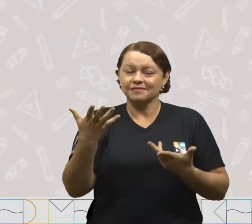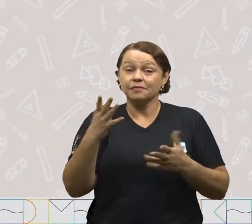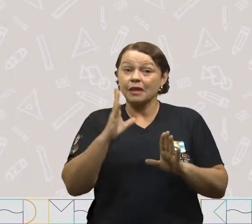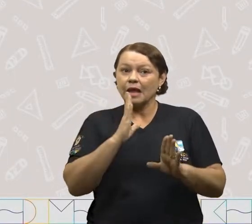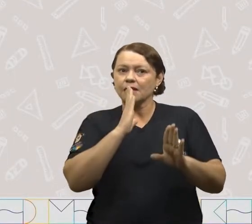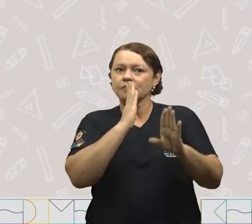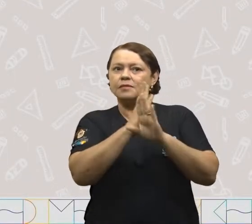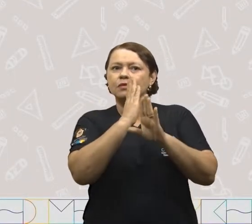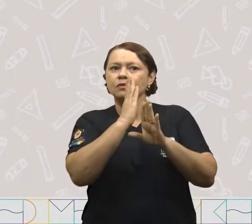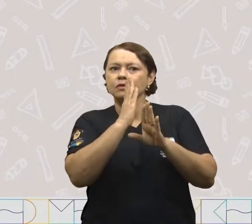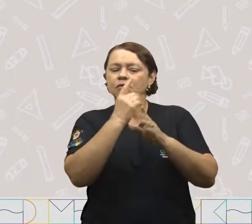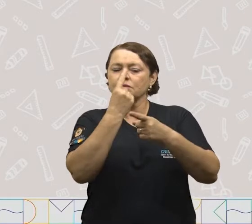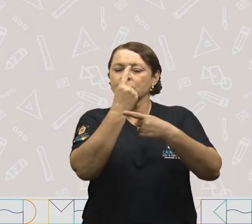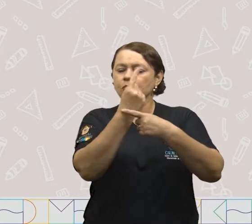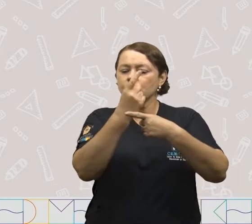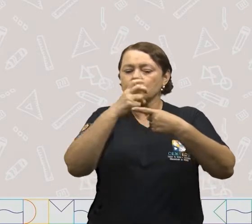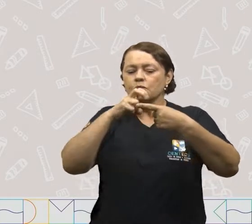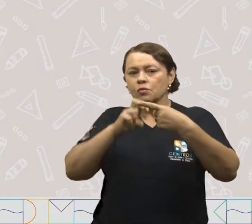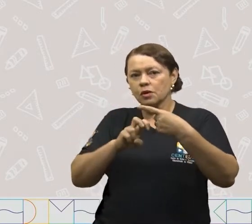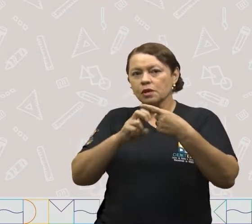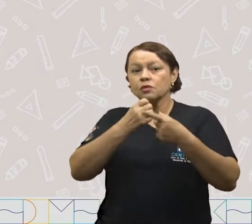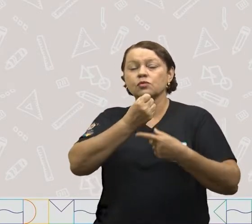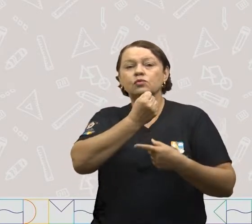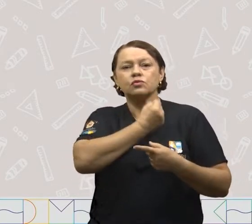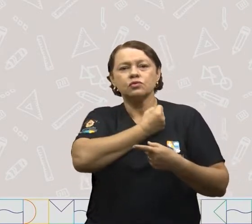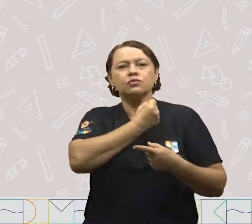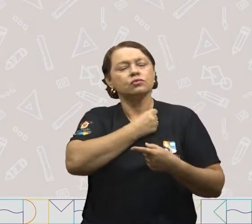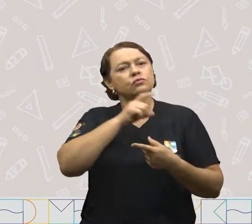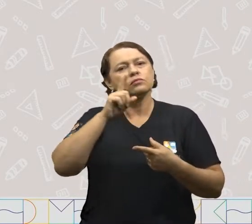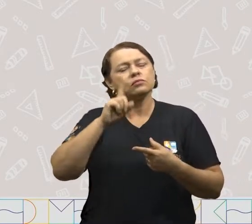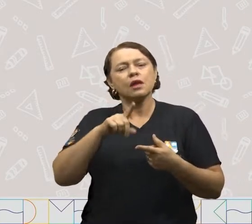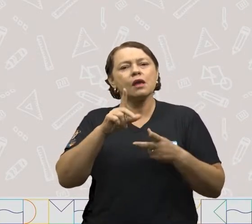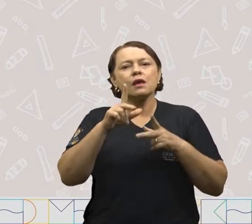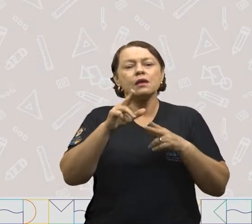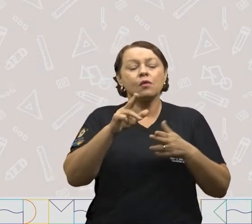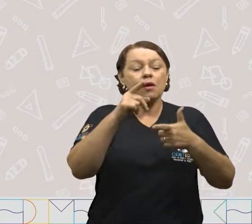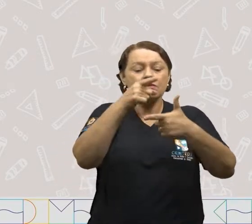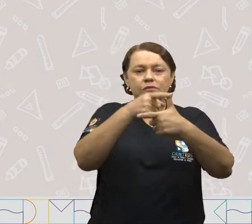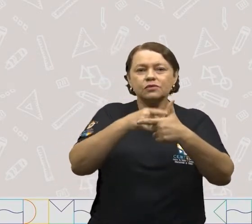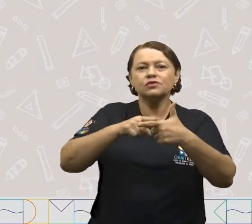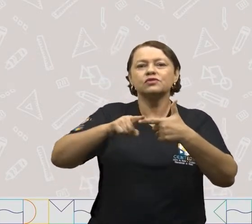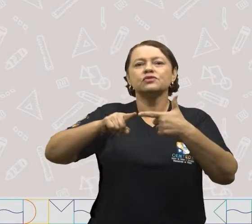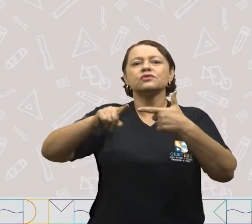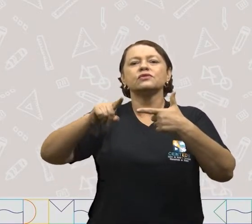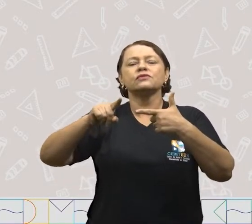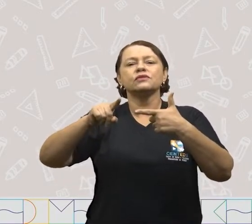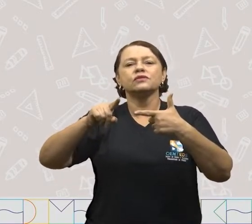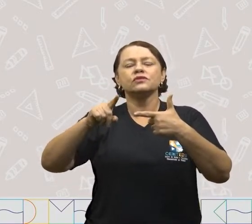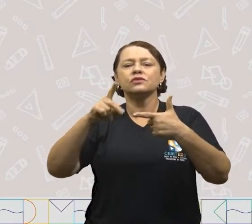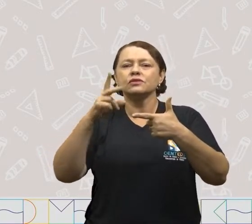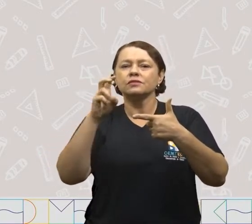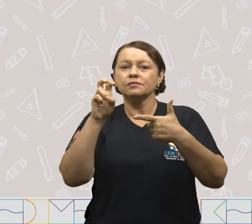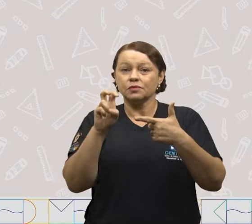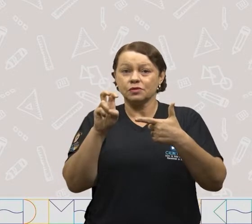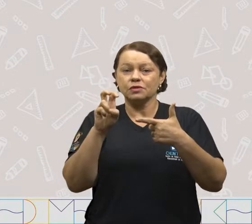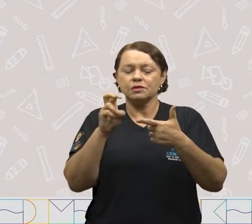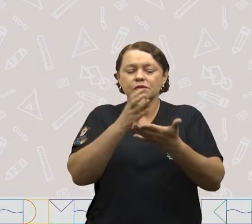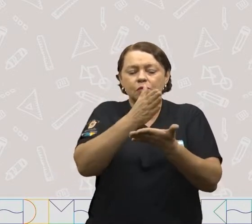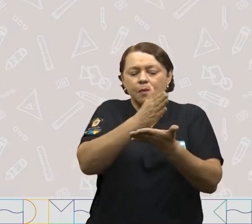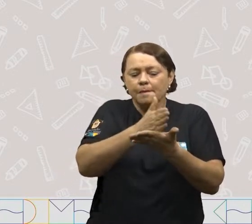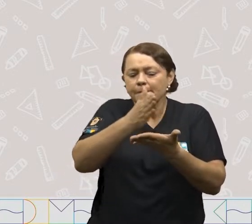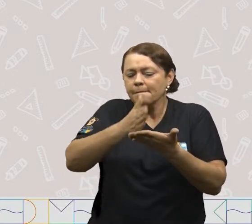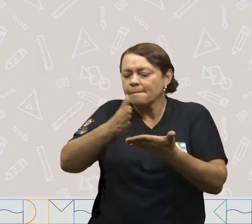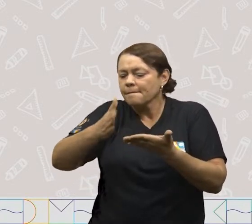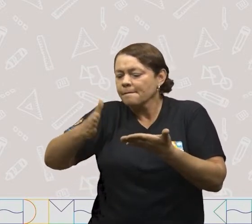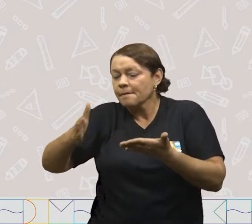Descobri, a quinta parte de um número é o mesmo que dividir o inteiro em cinco